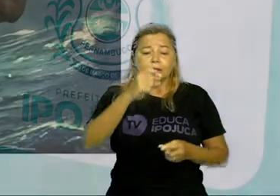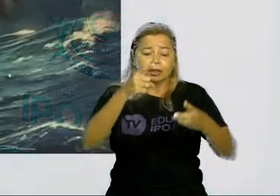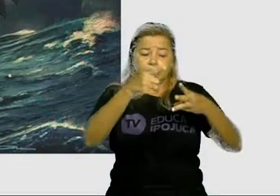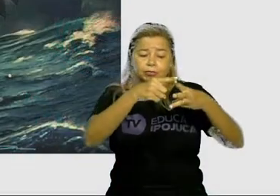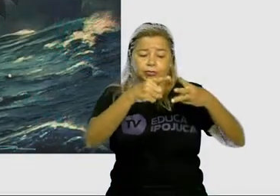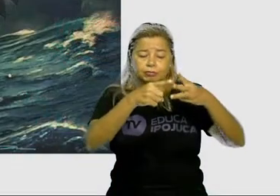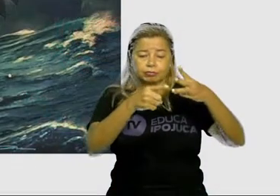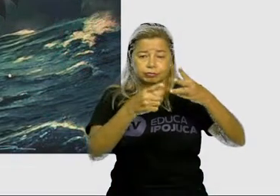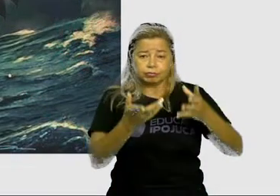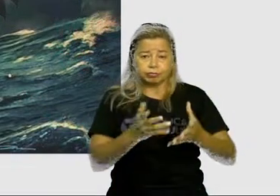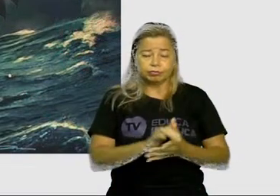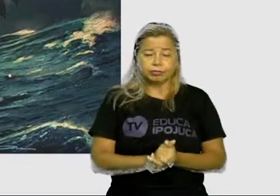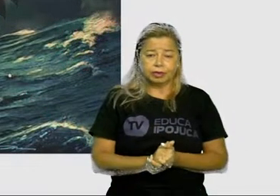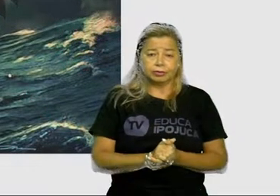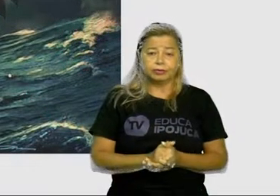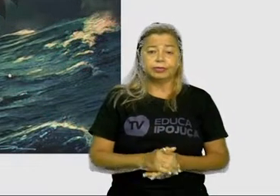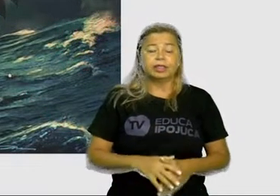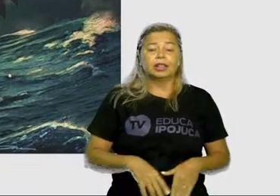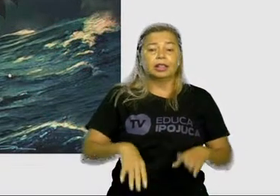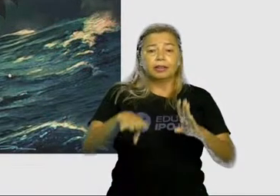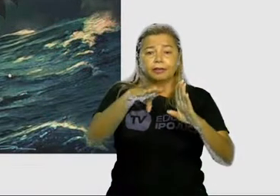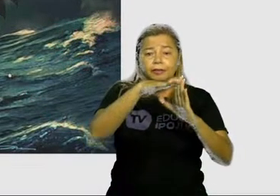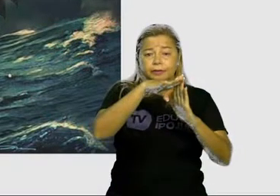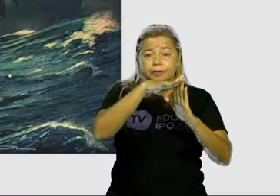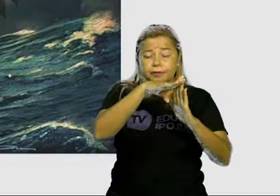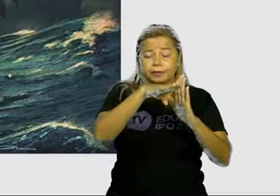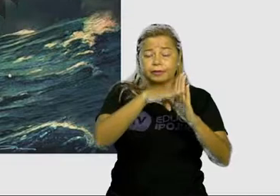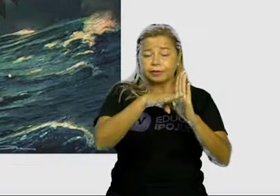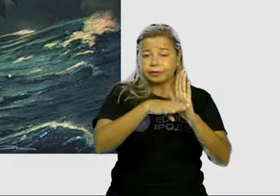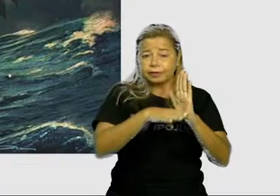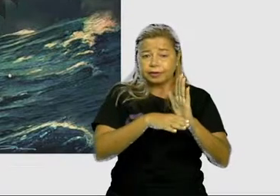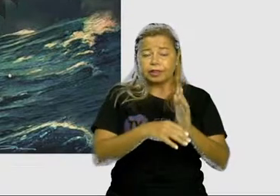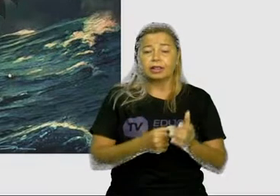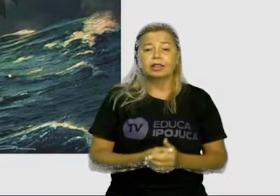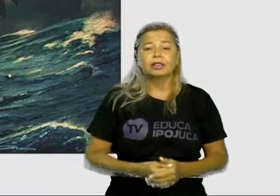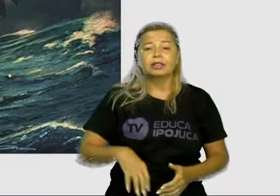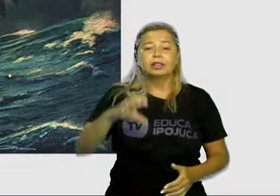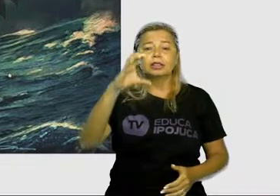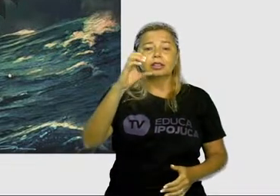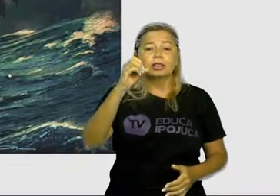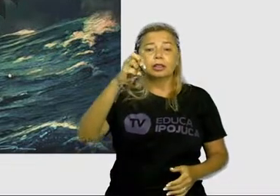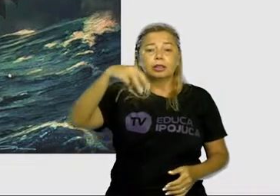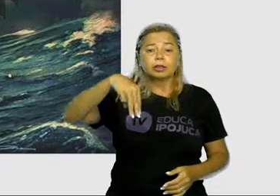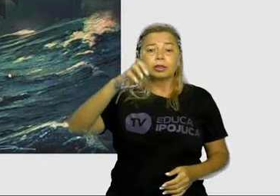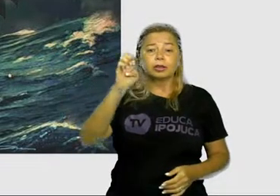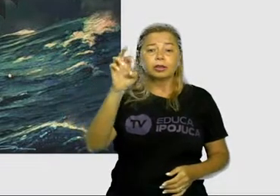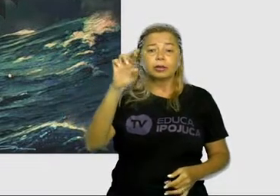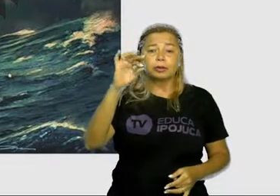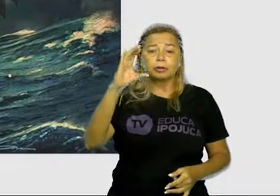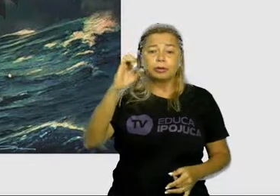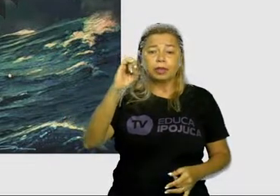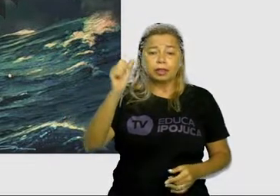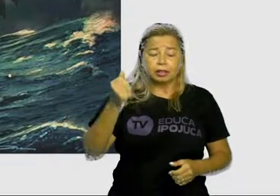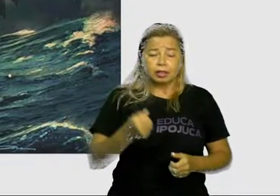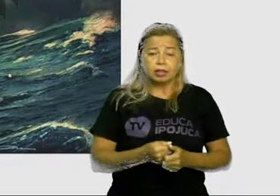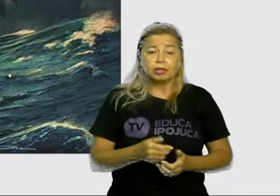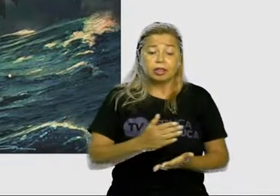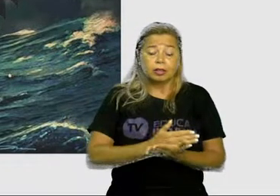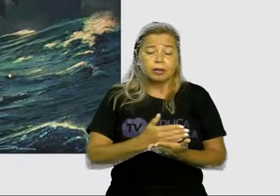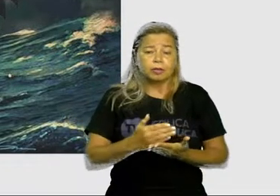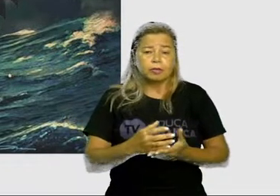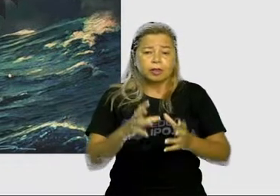A fase comercial do capitalismo, ela foi marcada pela produção artesanal,